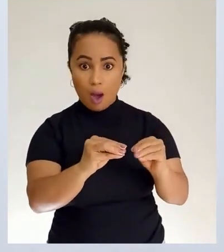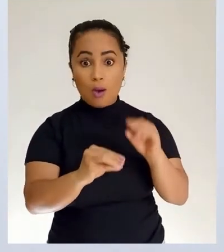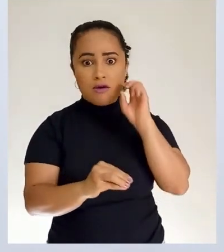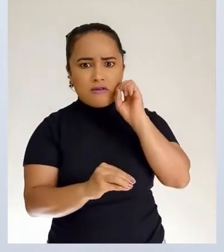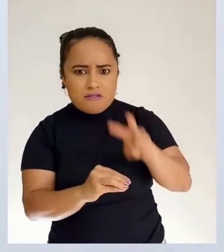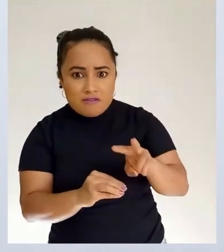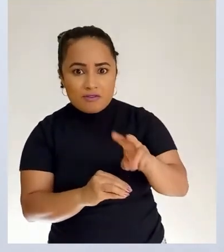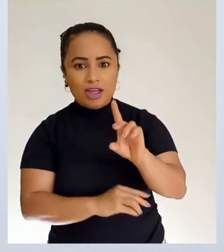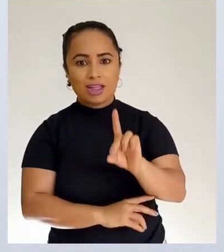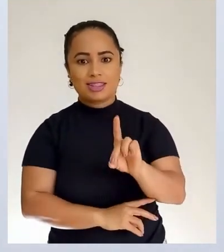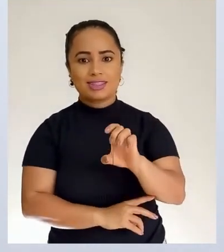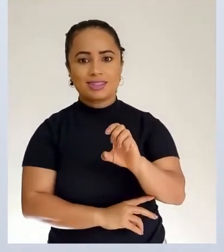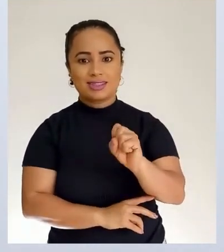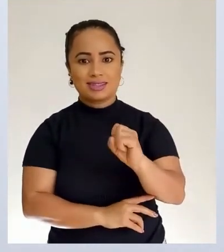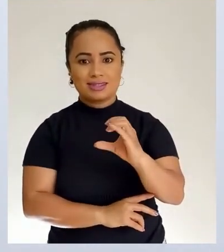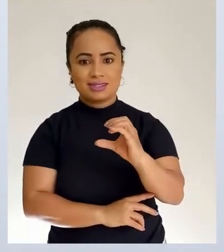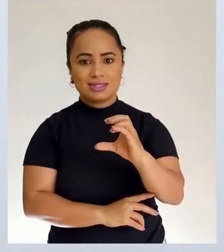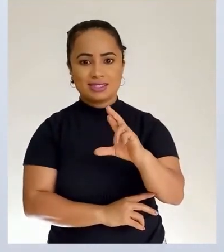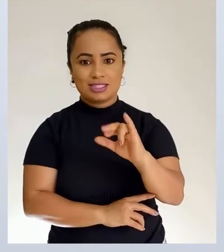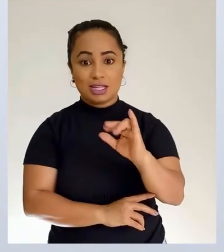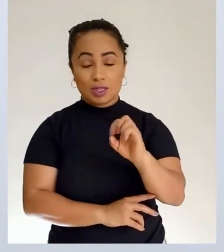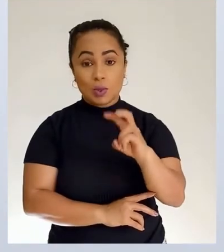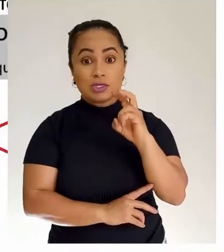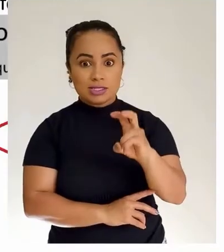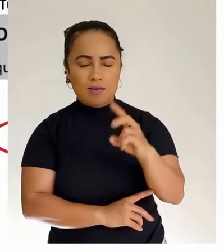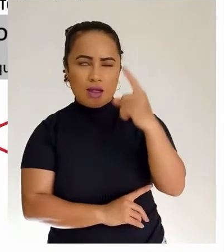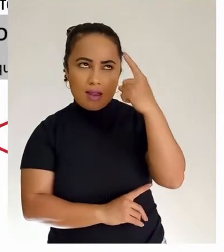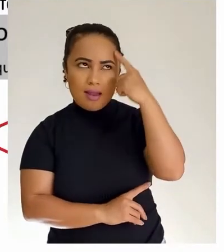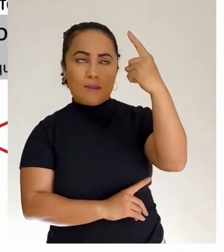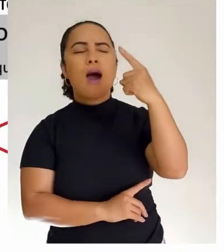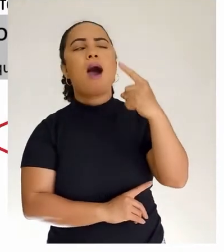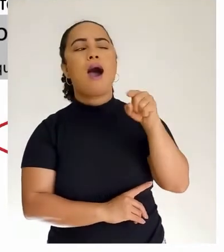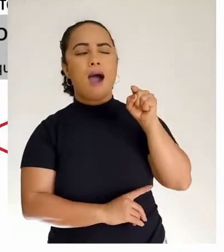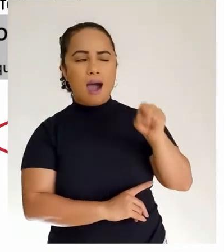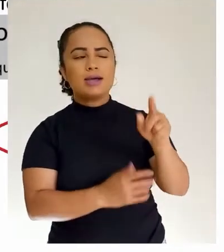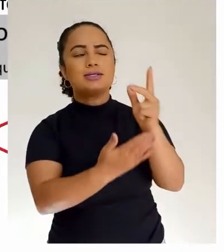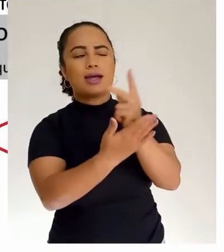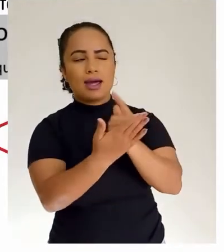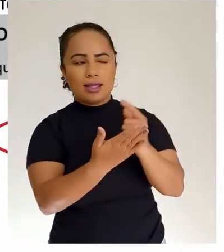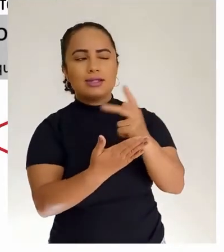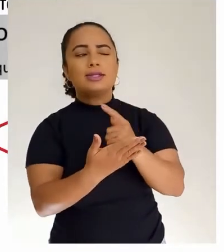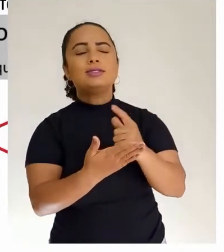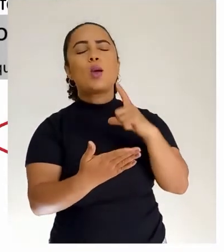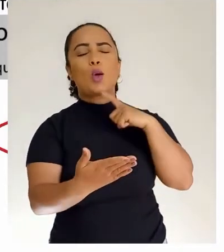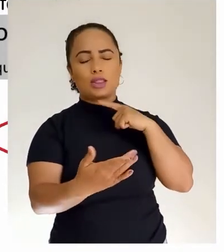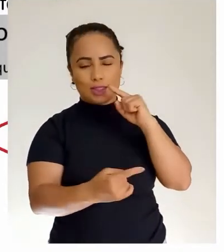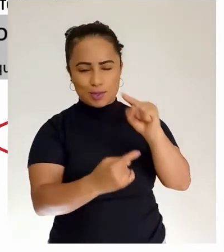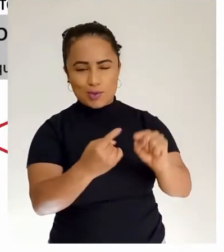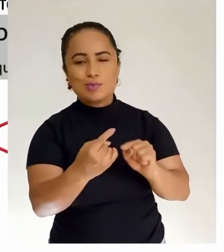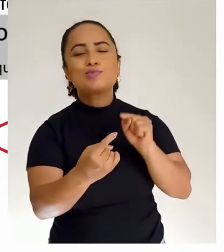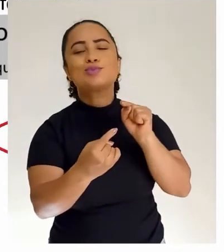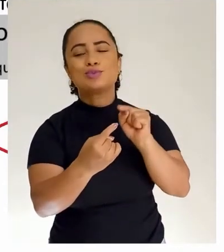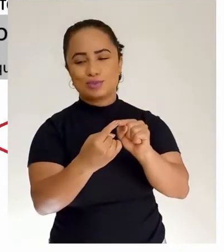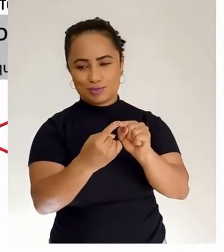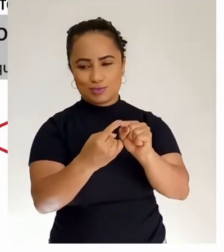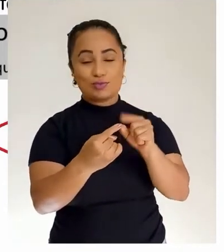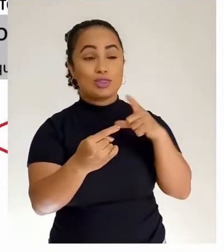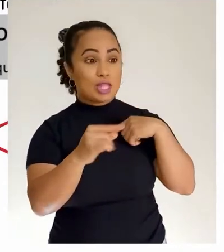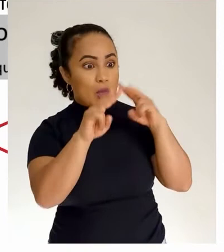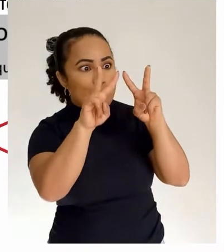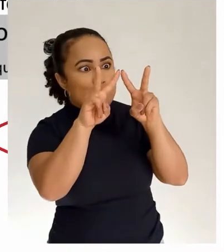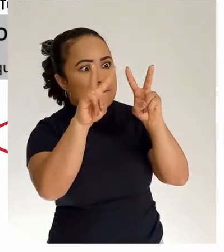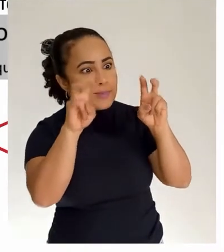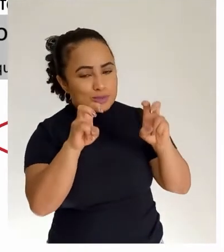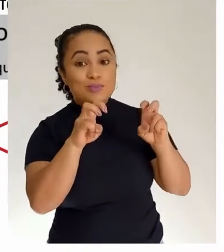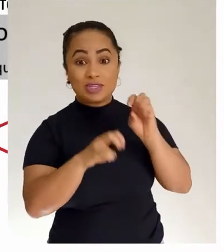esta imagem não está aqui à toa. Tem um motivo. Então, se aquela imagem está ali, eu tenho